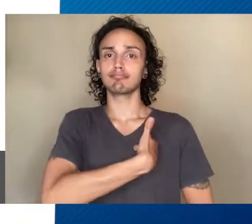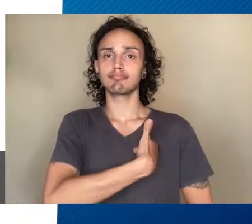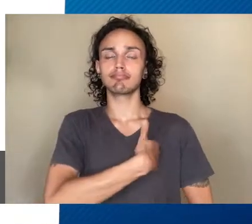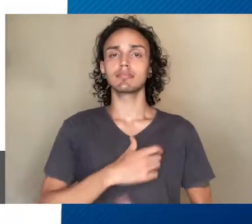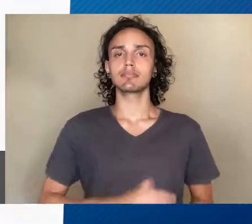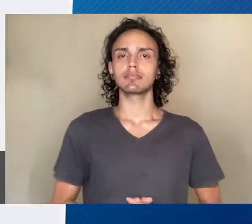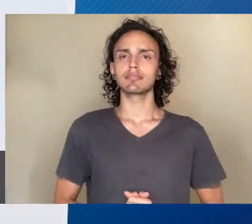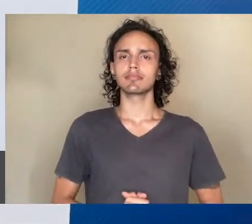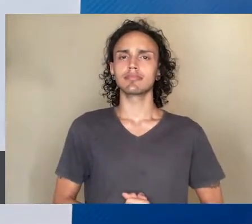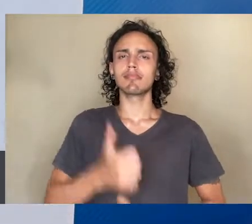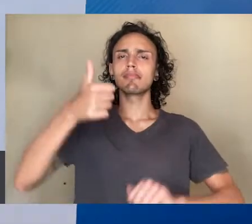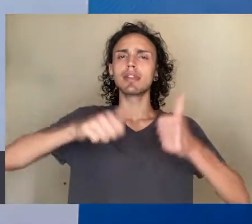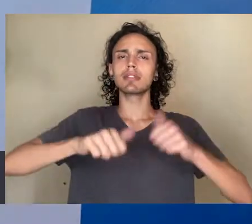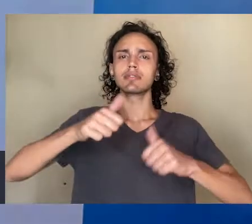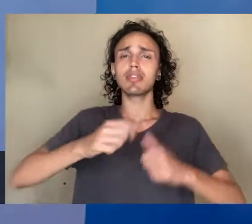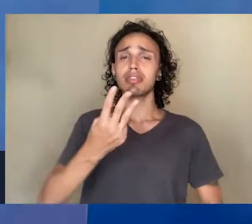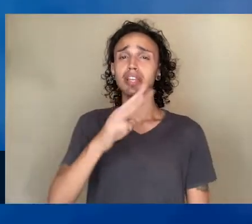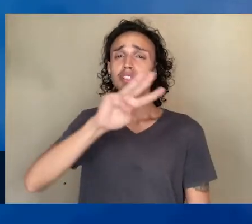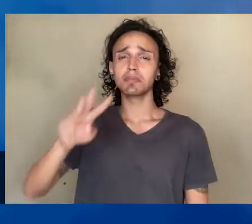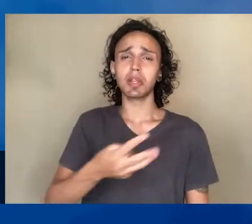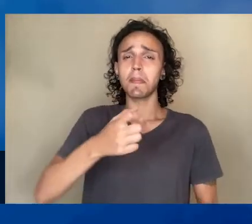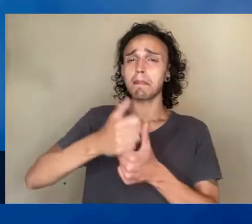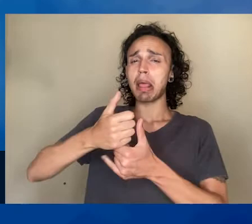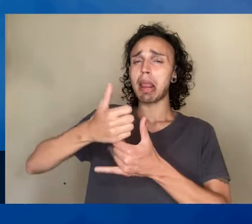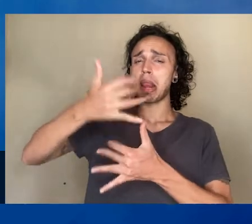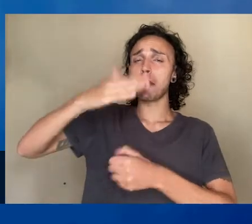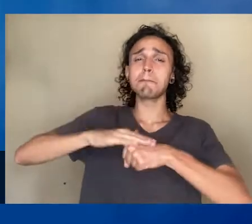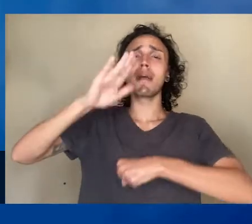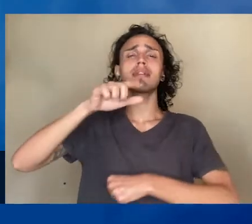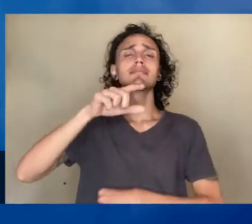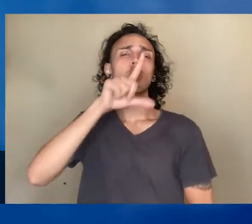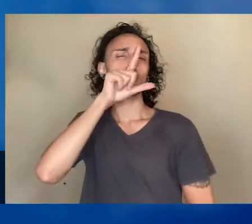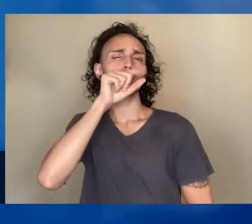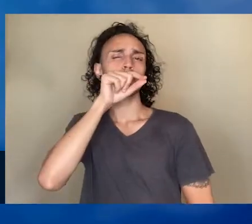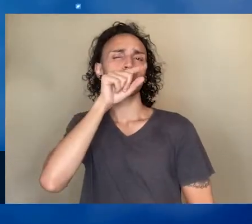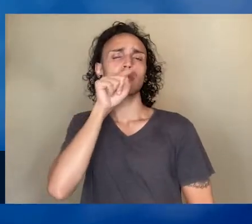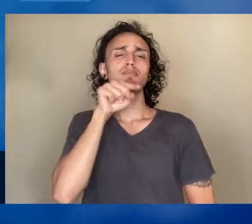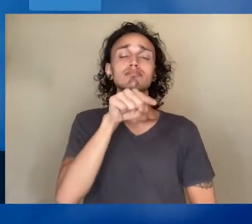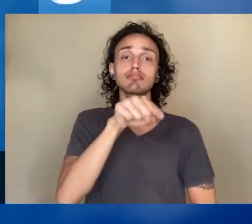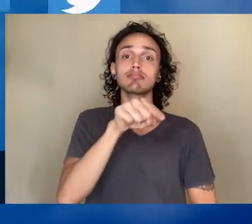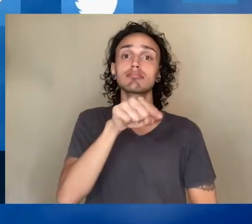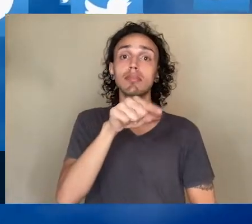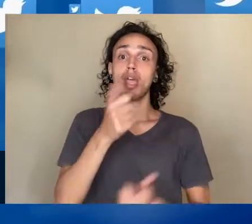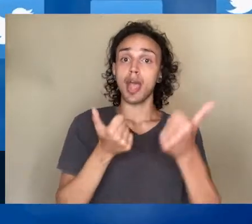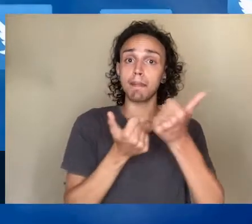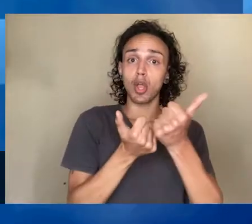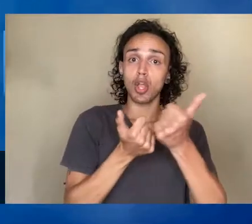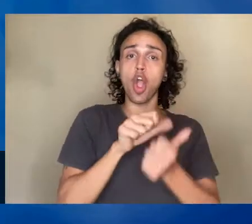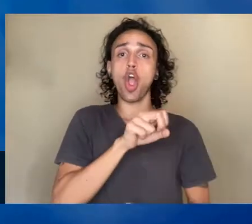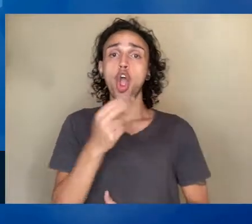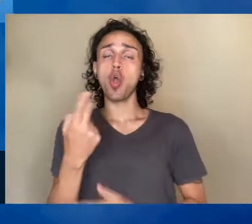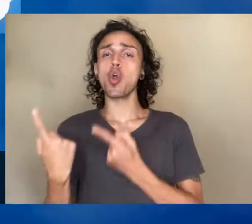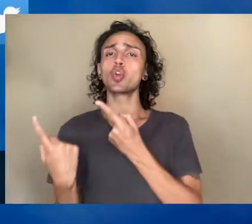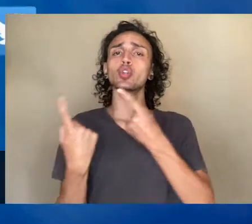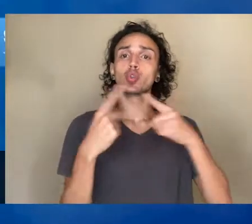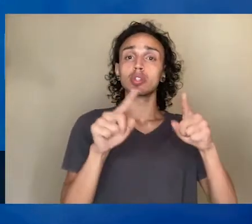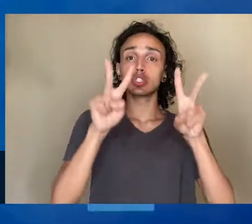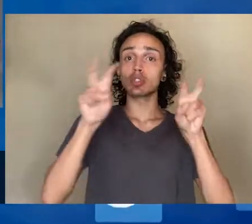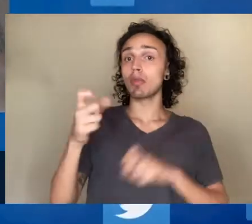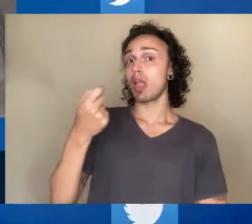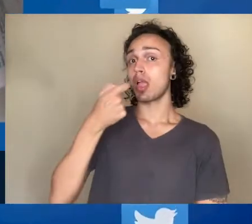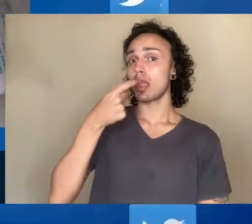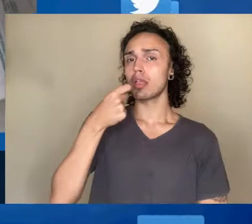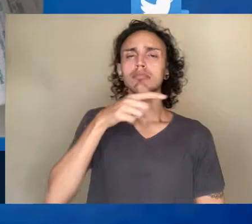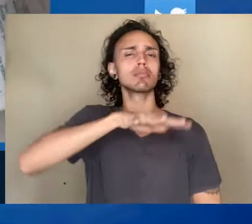analisou mais de 3 milhões de publicações no Twitter, com conteúdos favoráveis ou contrários ao uso de fármacos no